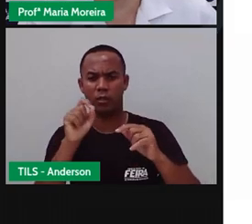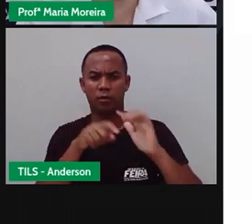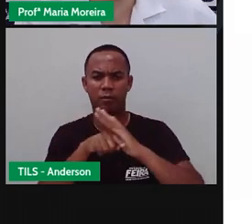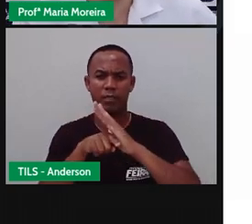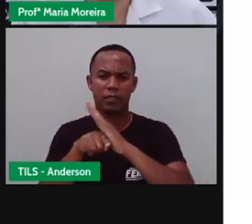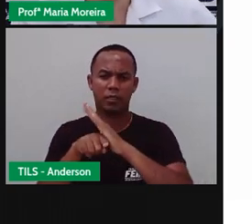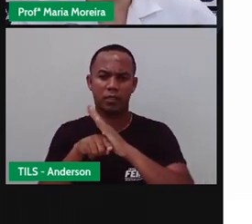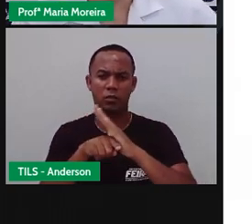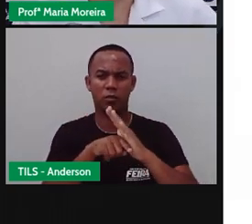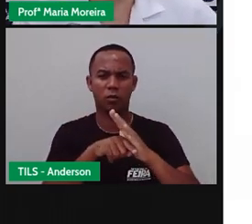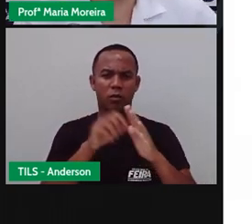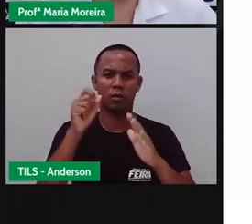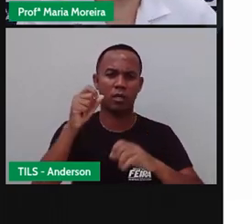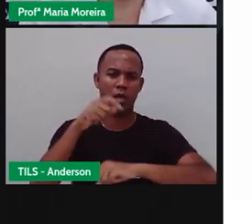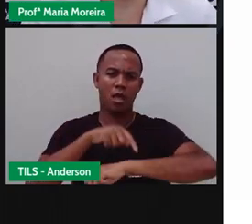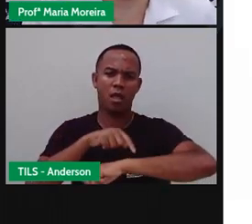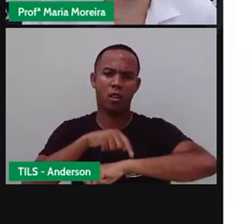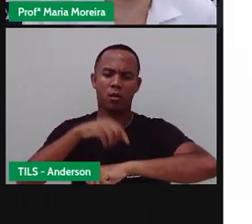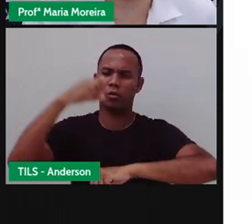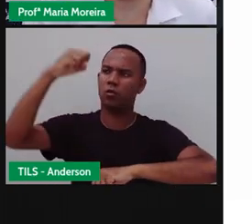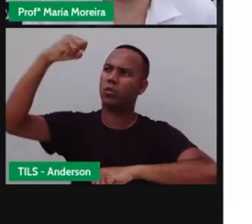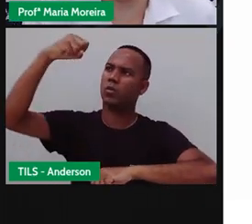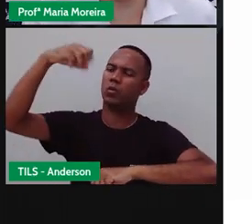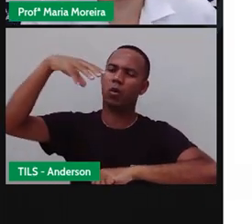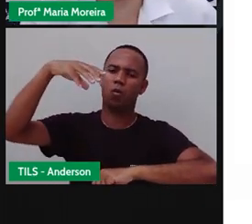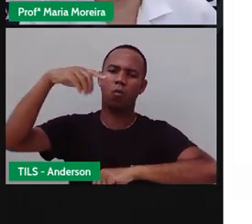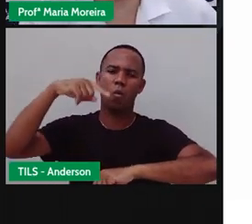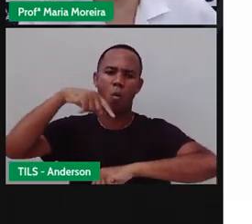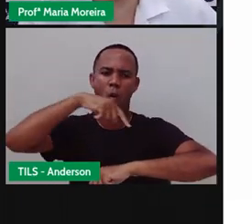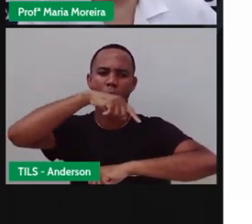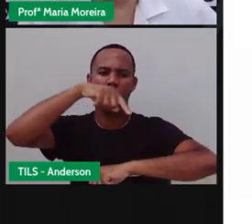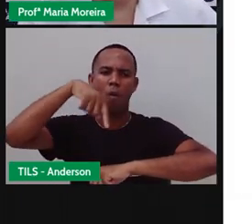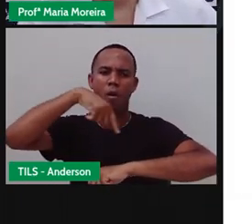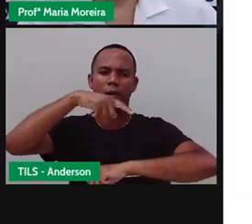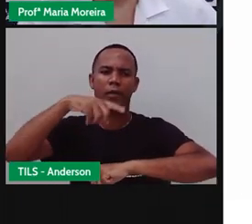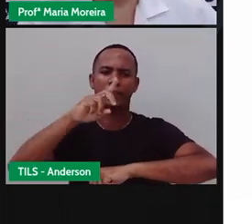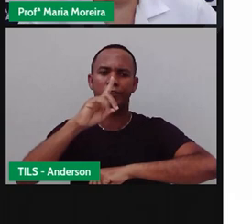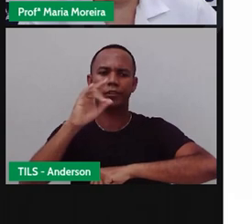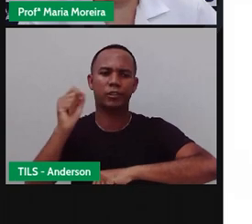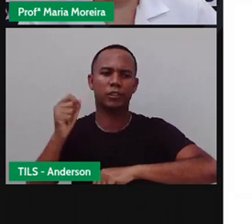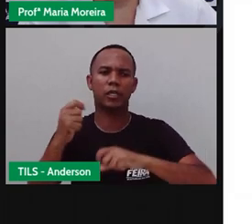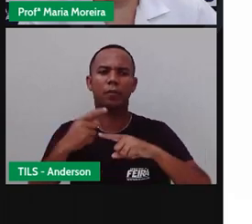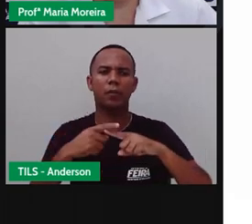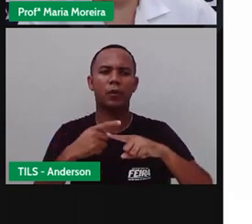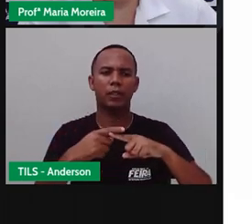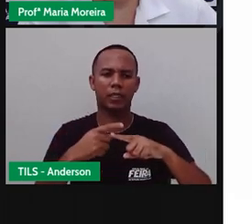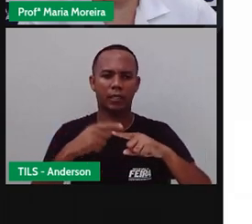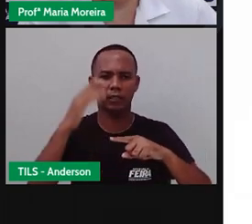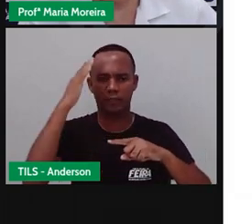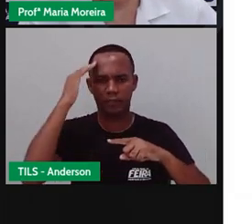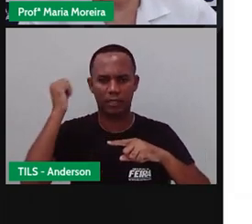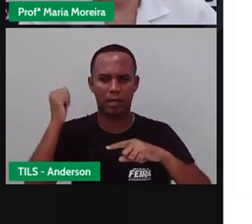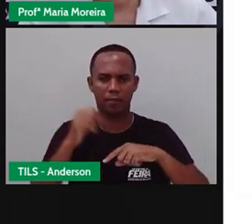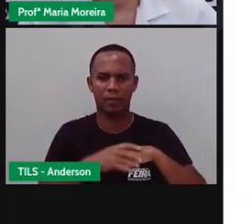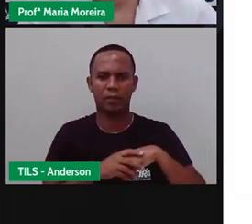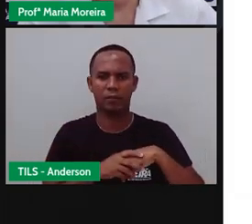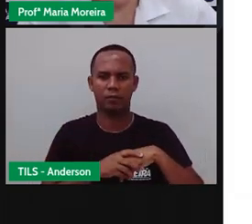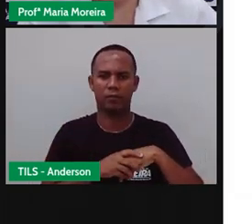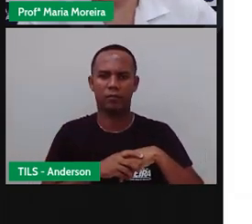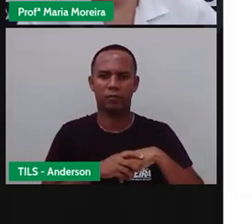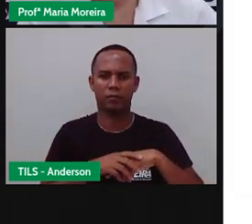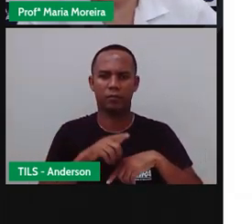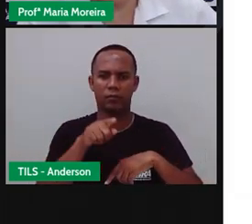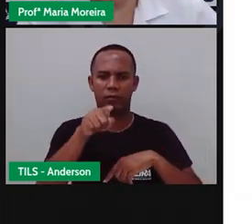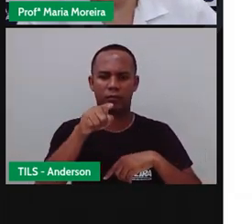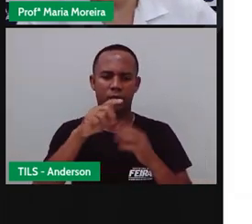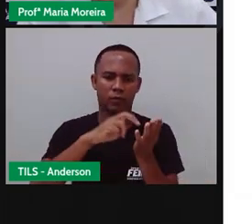como relógios de sol. Utilizados para se medir as horas ao decorrer do dia. Por quê? Porque a gente sabe que, olha só, o